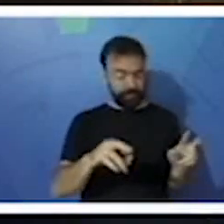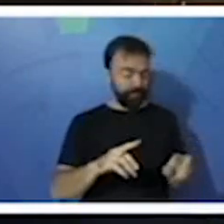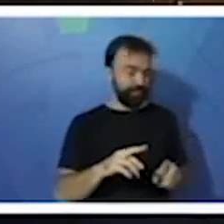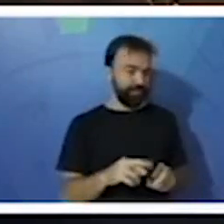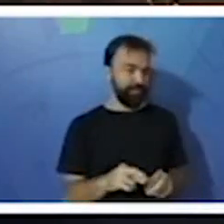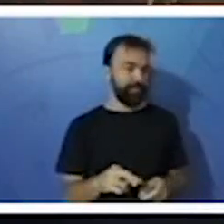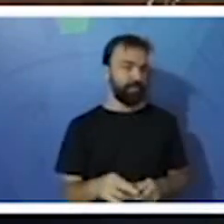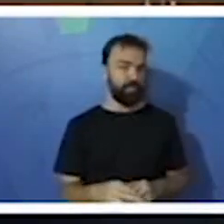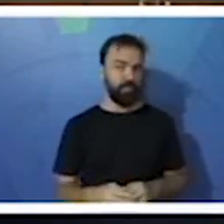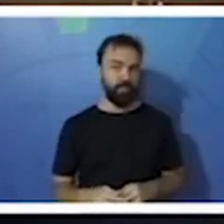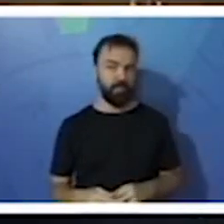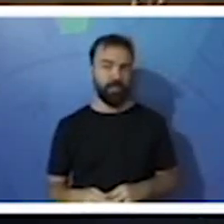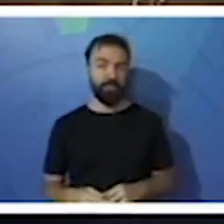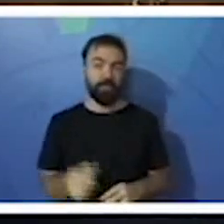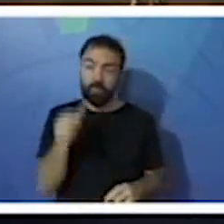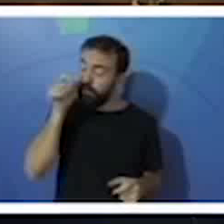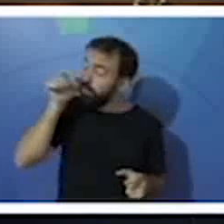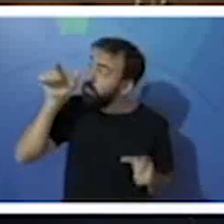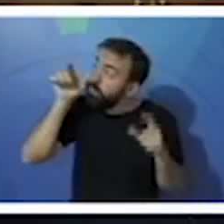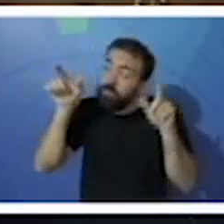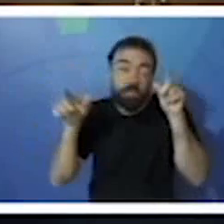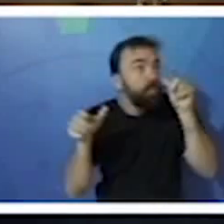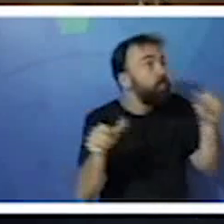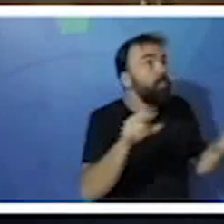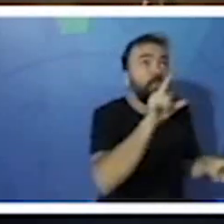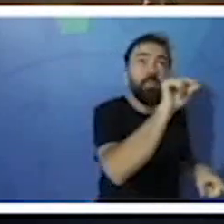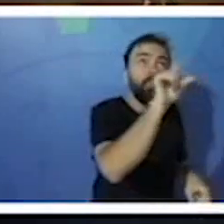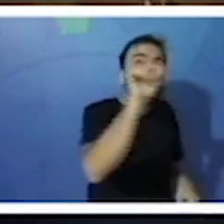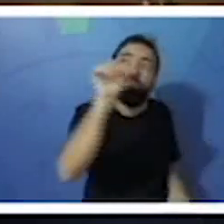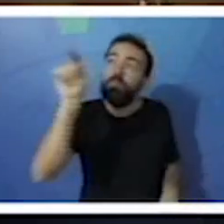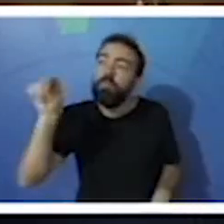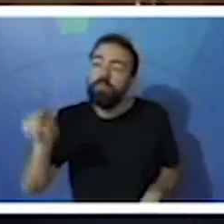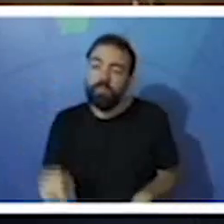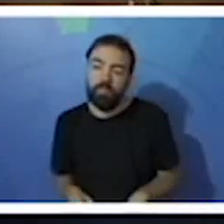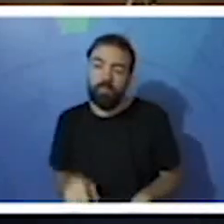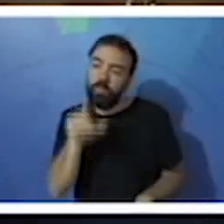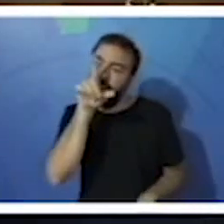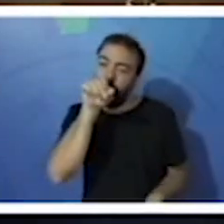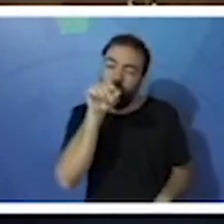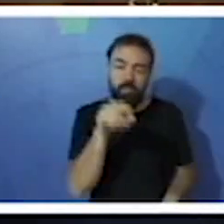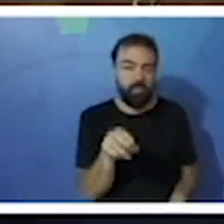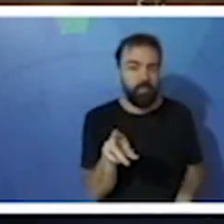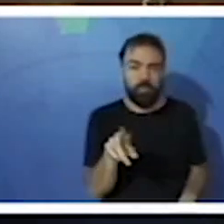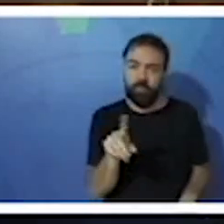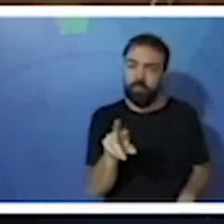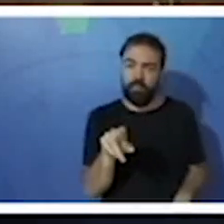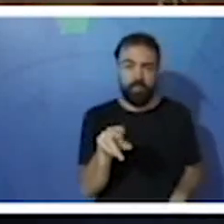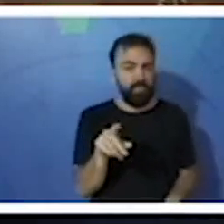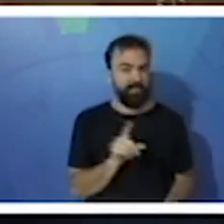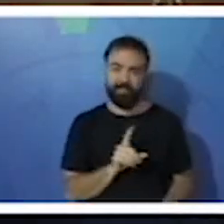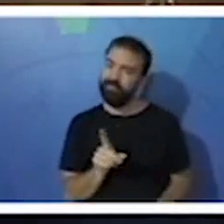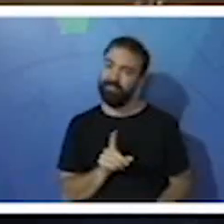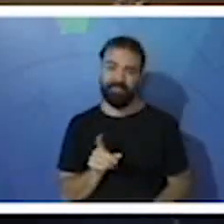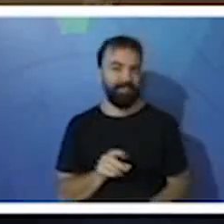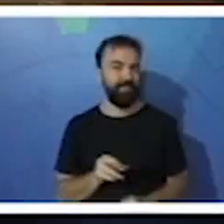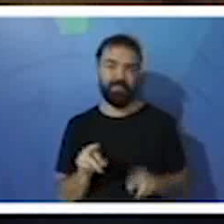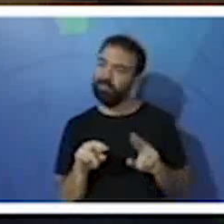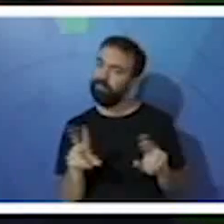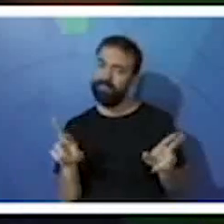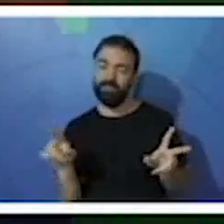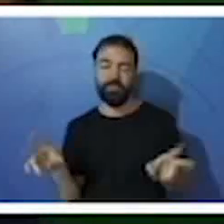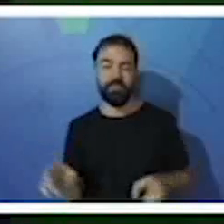aves aí, vocês vão ver que nem todas possuem, elas não possuem o mesmo bico. Ele varia de cada